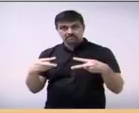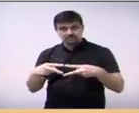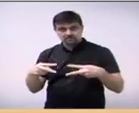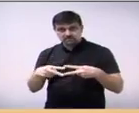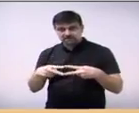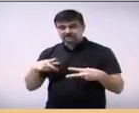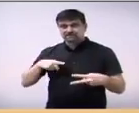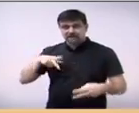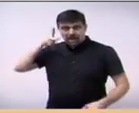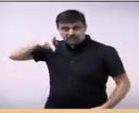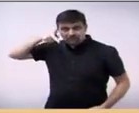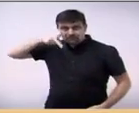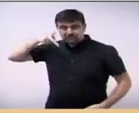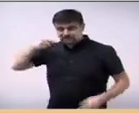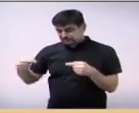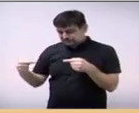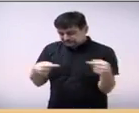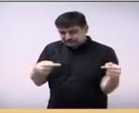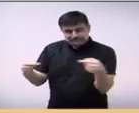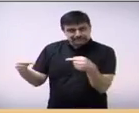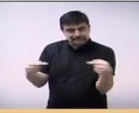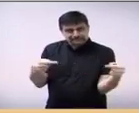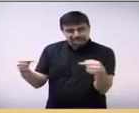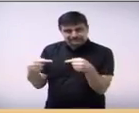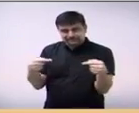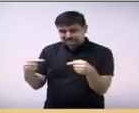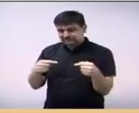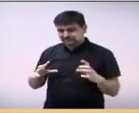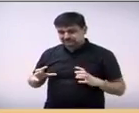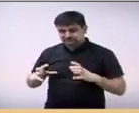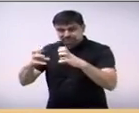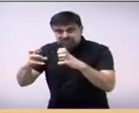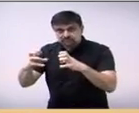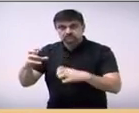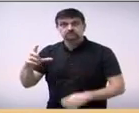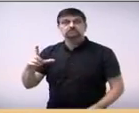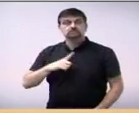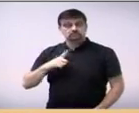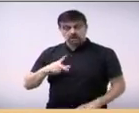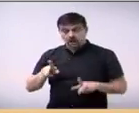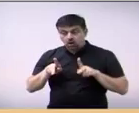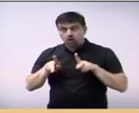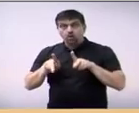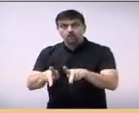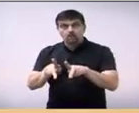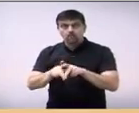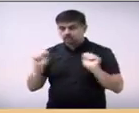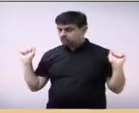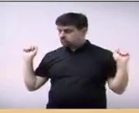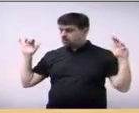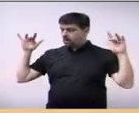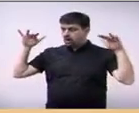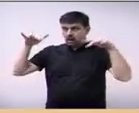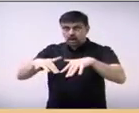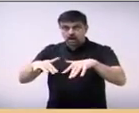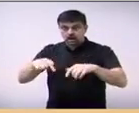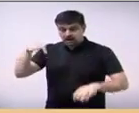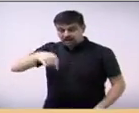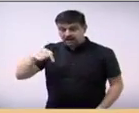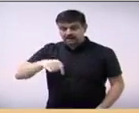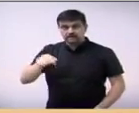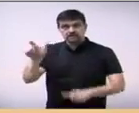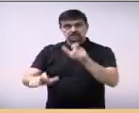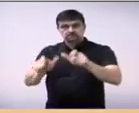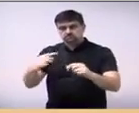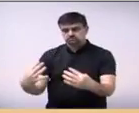luta política se acentua. Aqui é a casa do povo. É aqui que somos vaiados ou